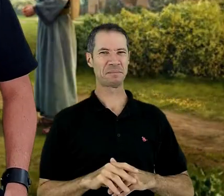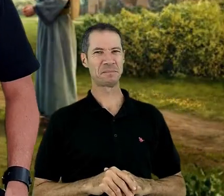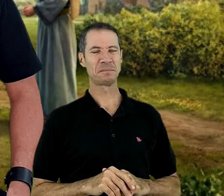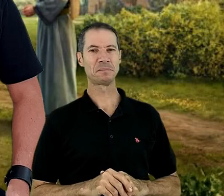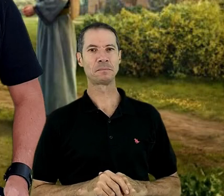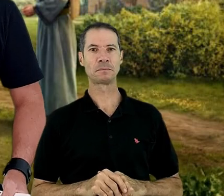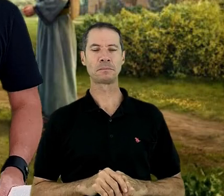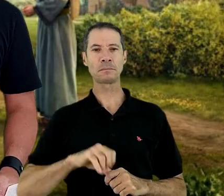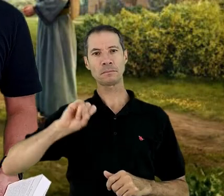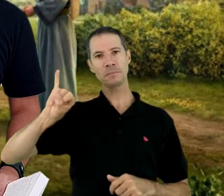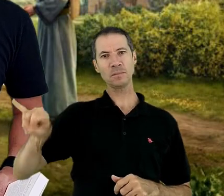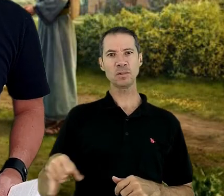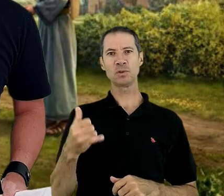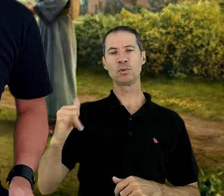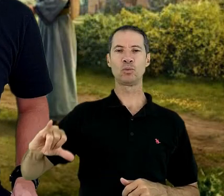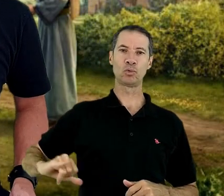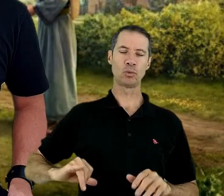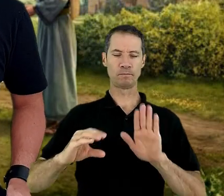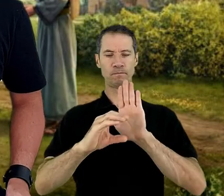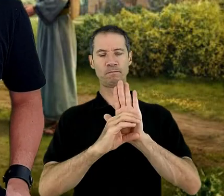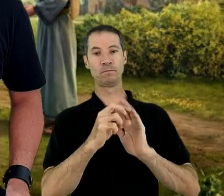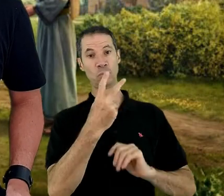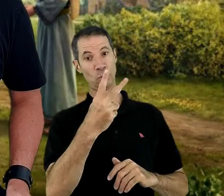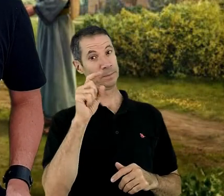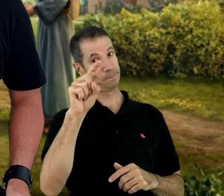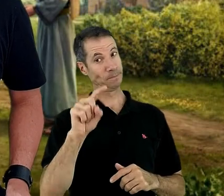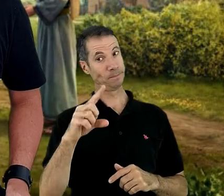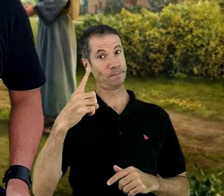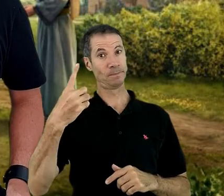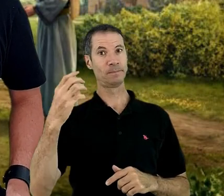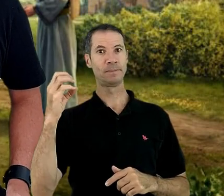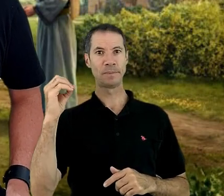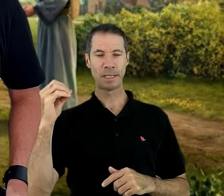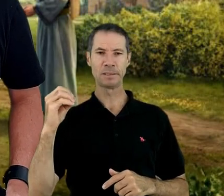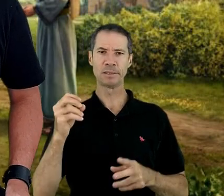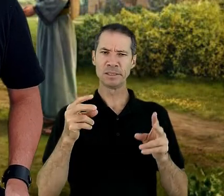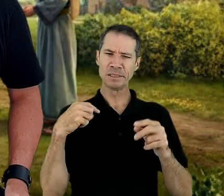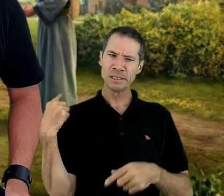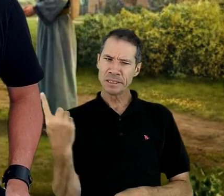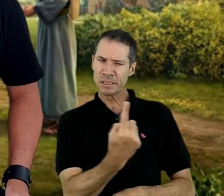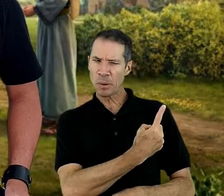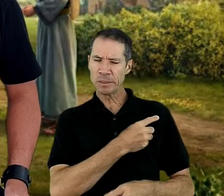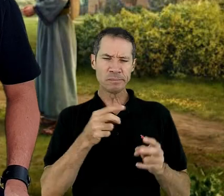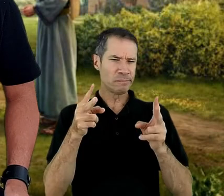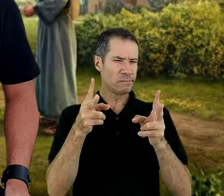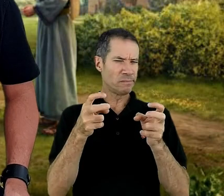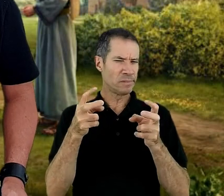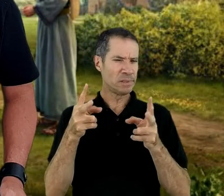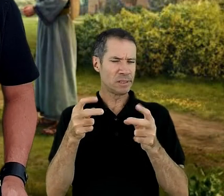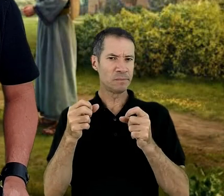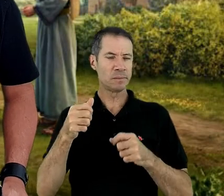Em Jó capítulo 2, verso 10, nós vemos a esposa de Jó